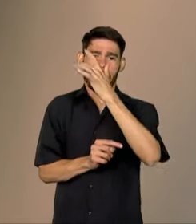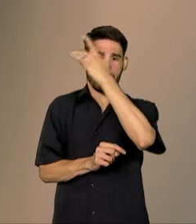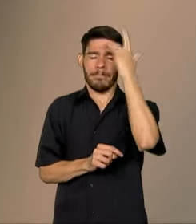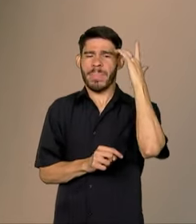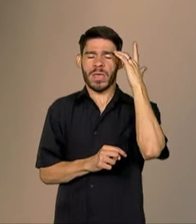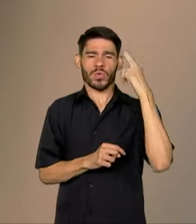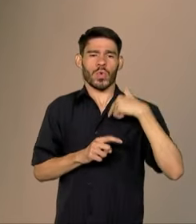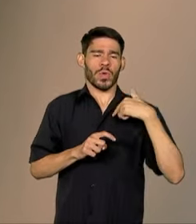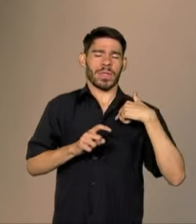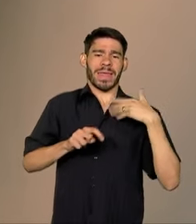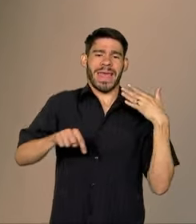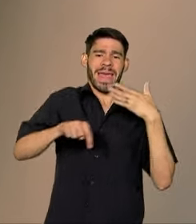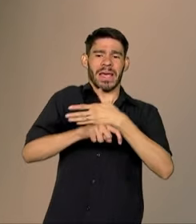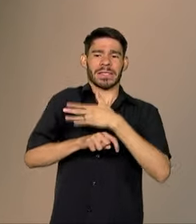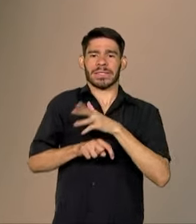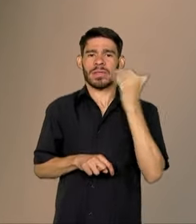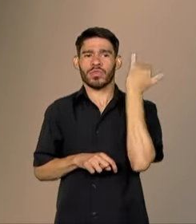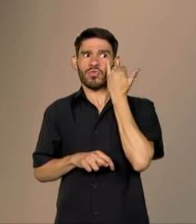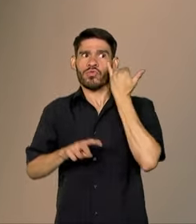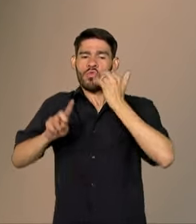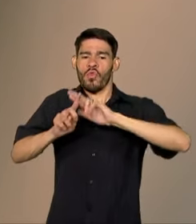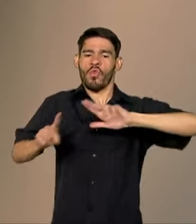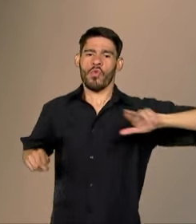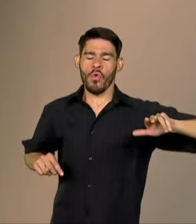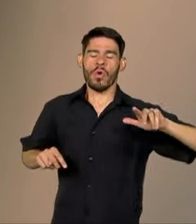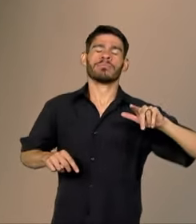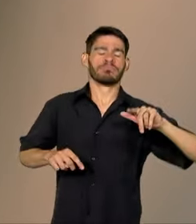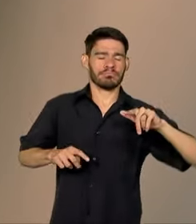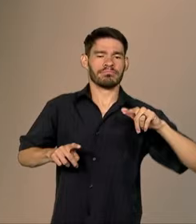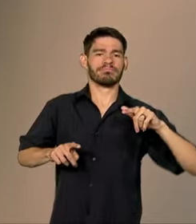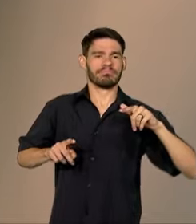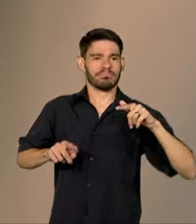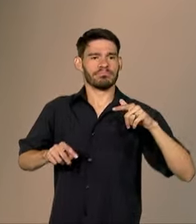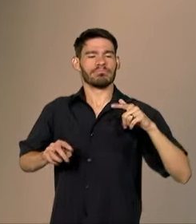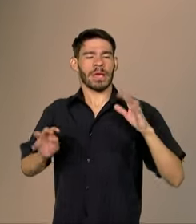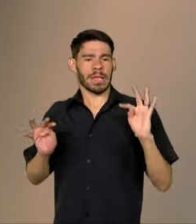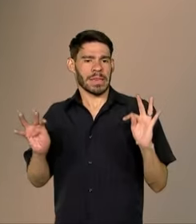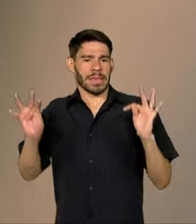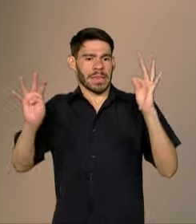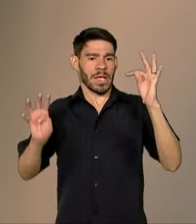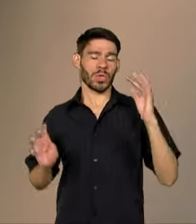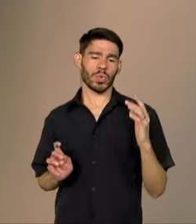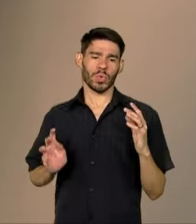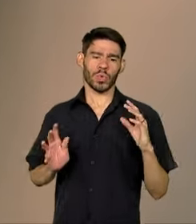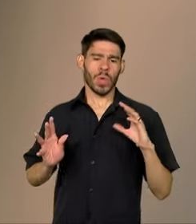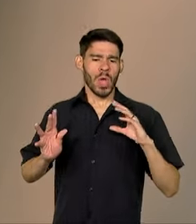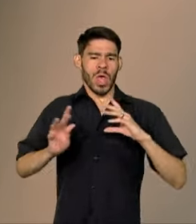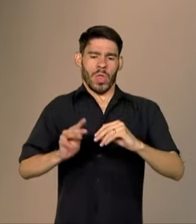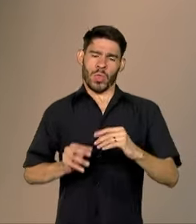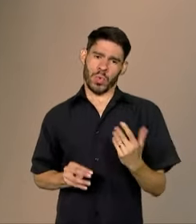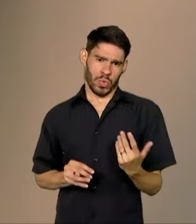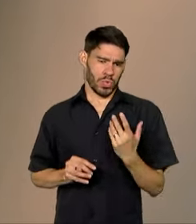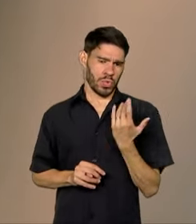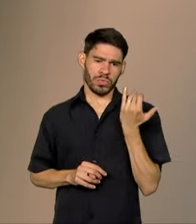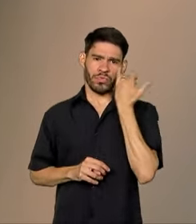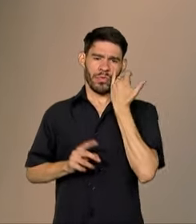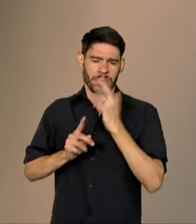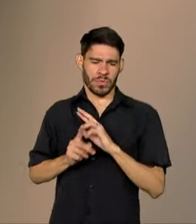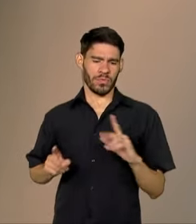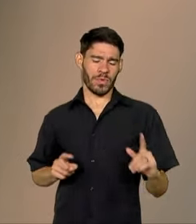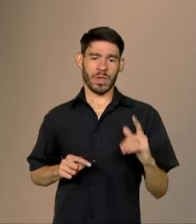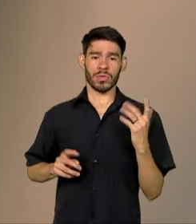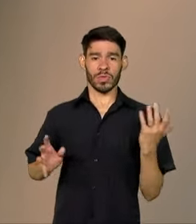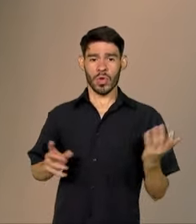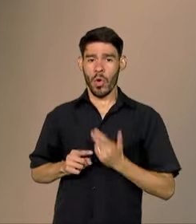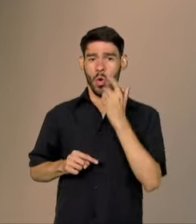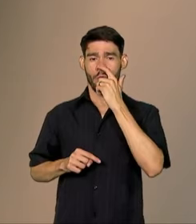diferentes acessos à informação, aos serviços, à tecnologia, a tudo. Então, hoje, a gente observa